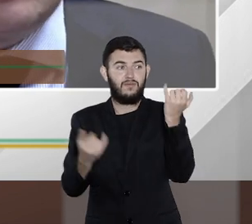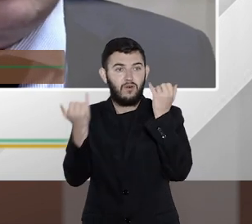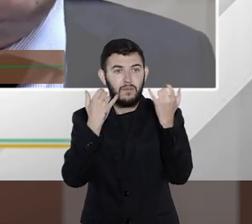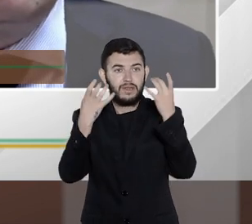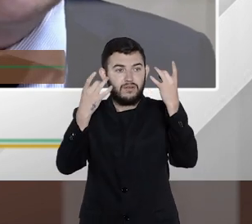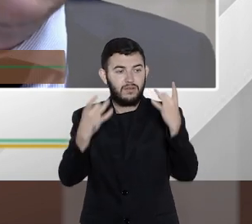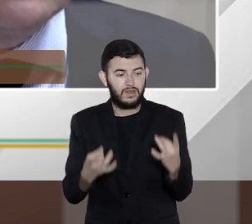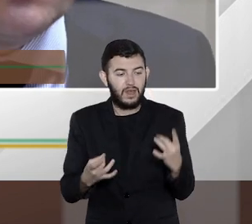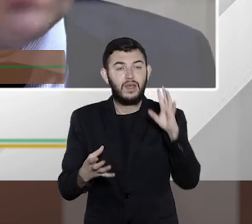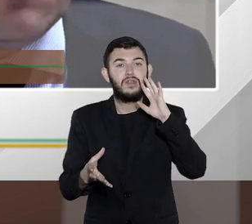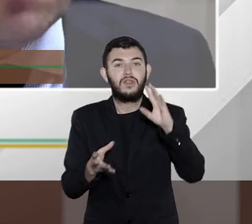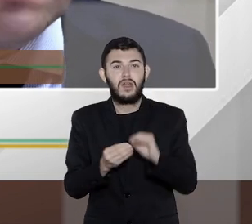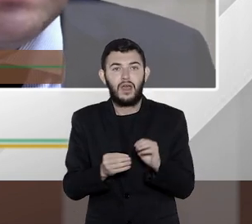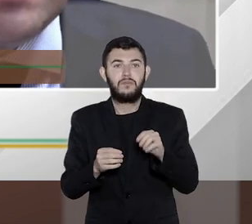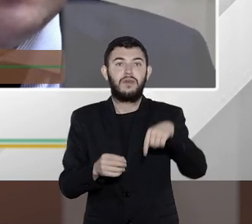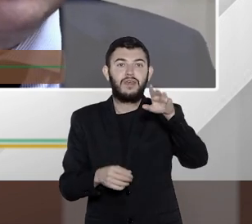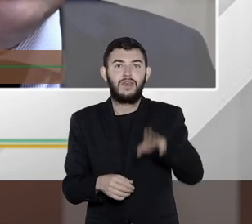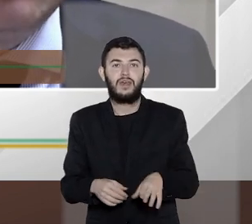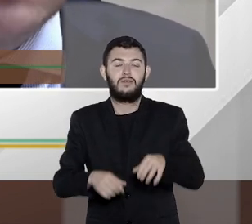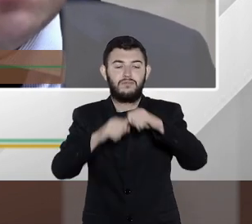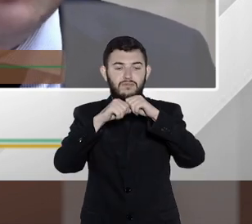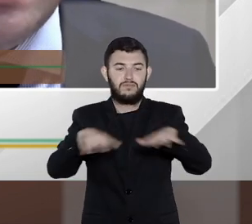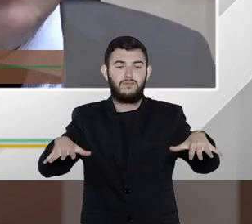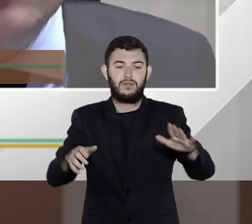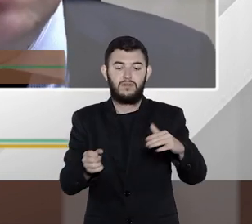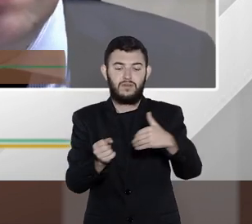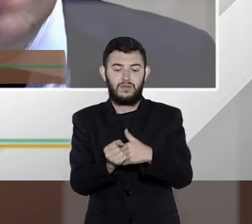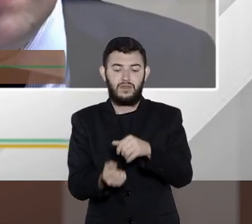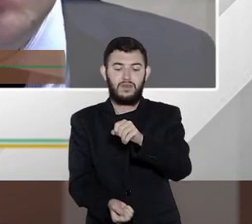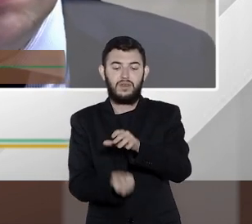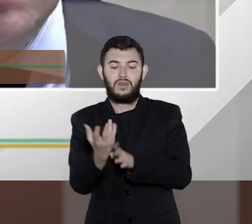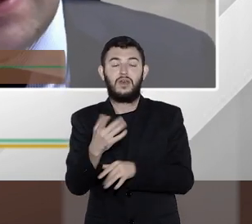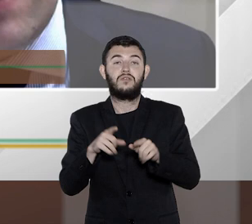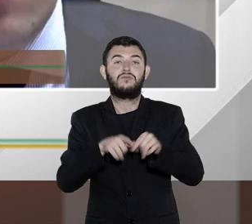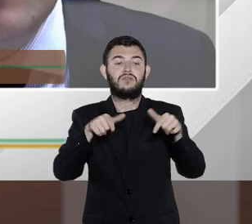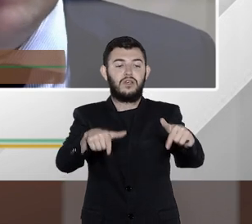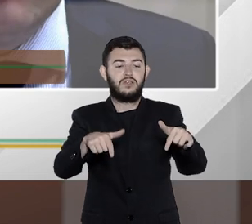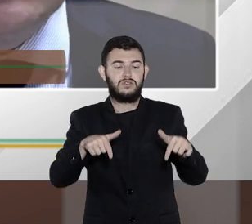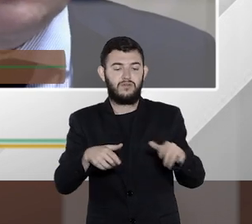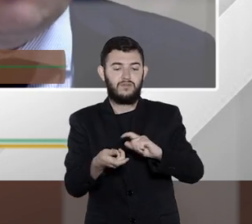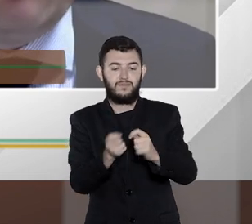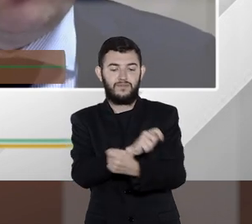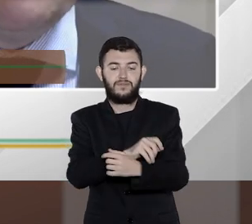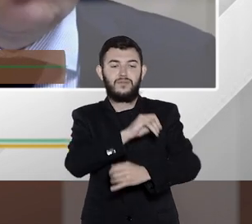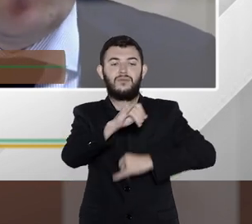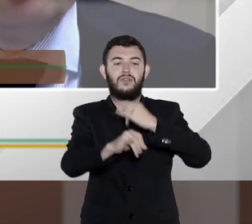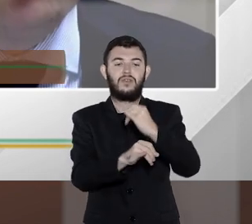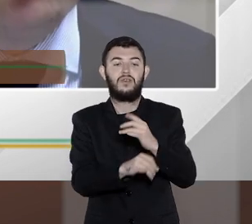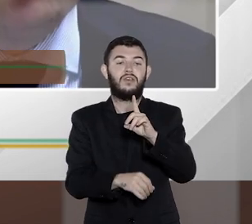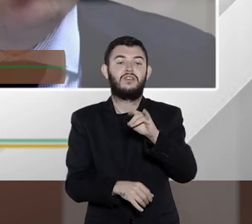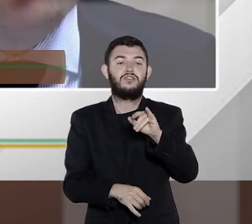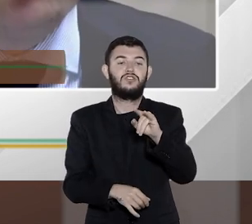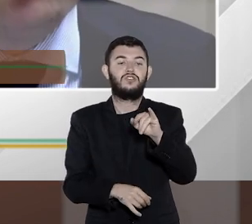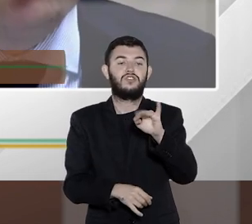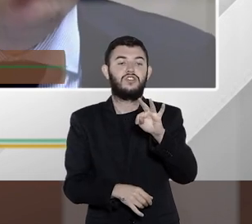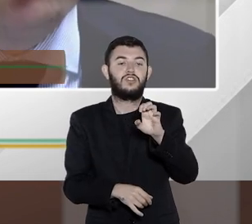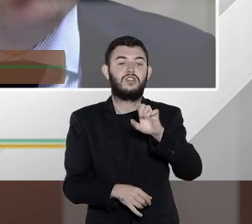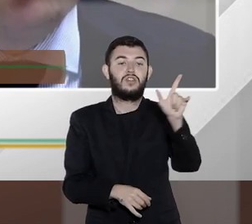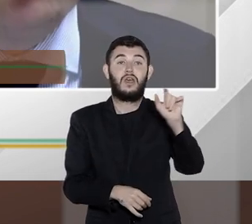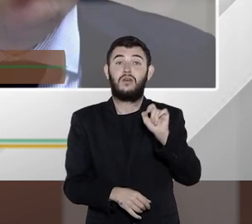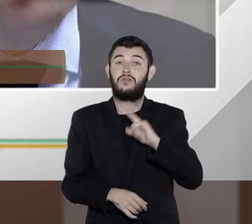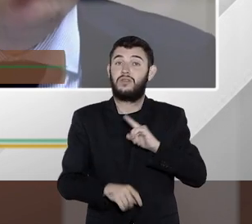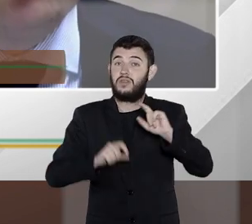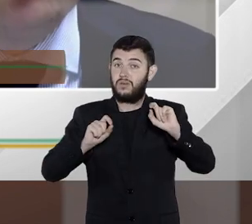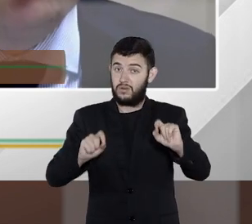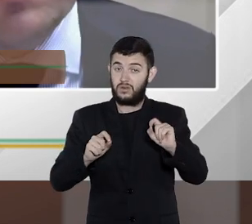sendo pessoal hoje você tem a possibilidade de fazer por certificado digital você tem uma forma de controle também